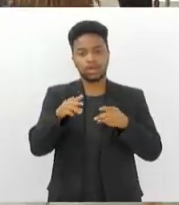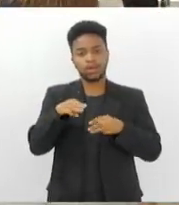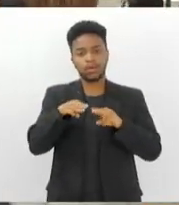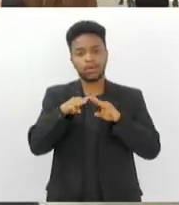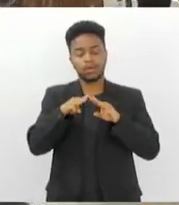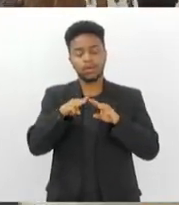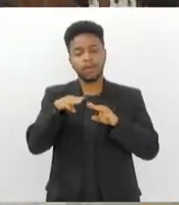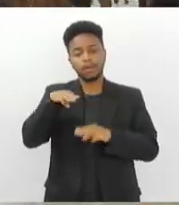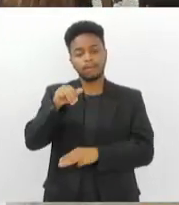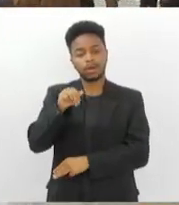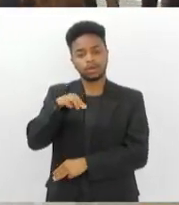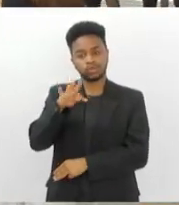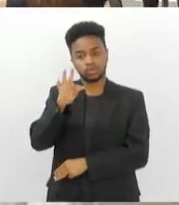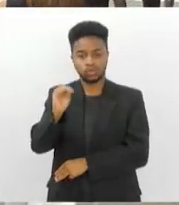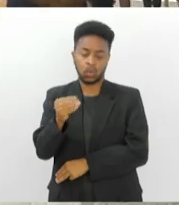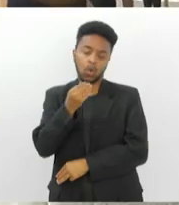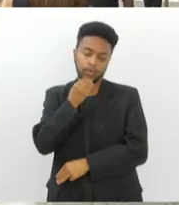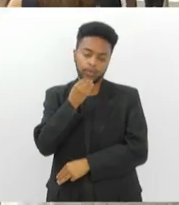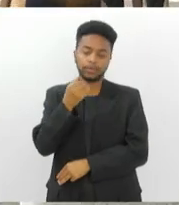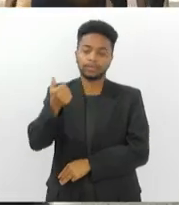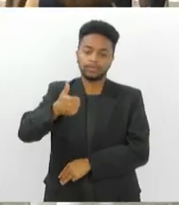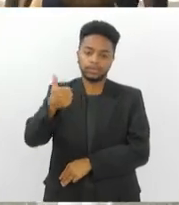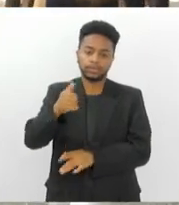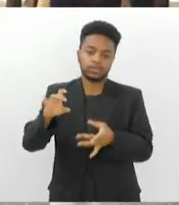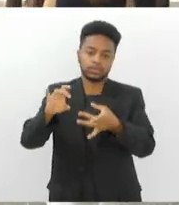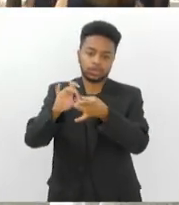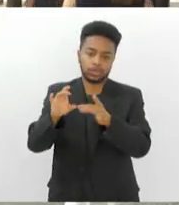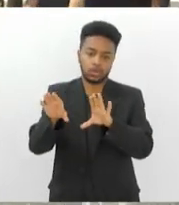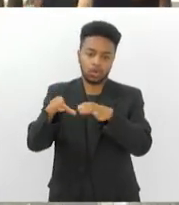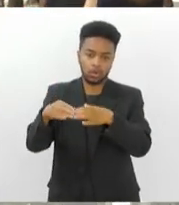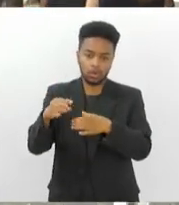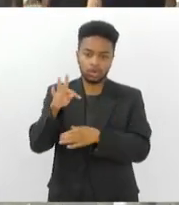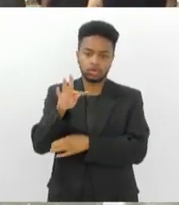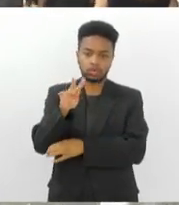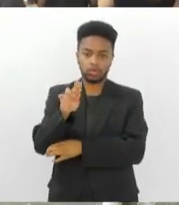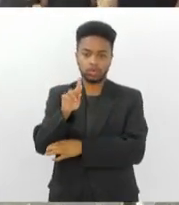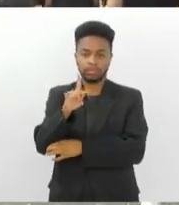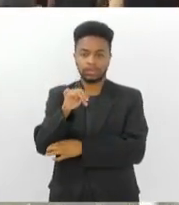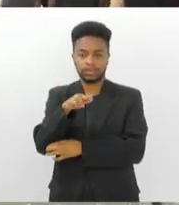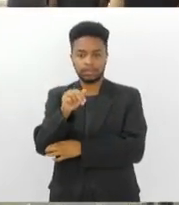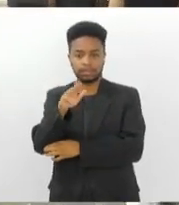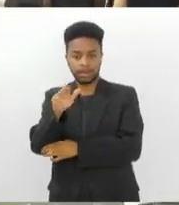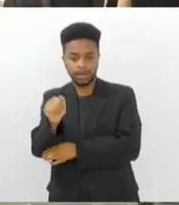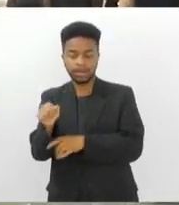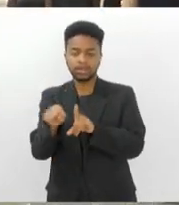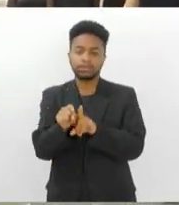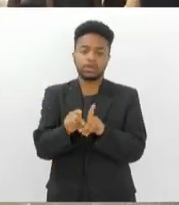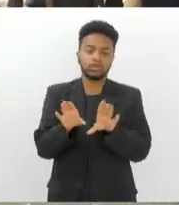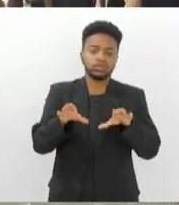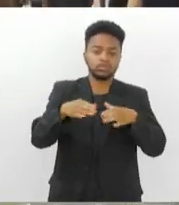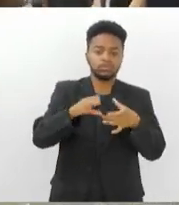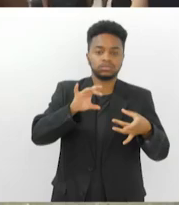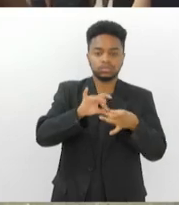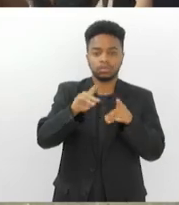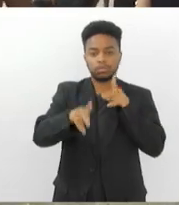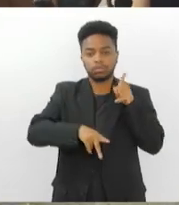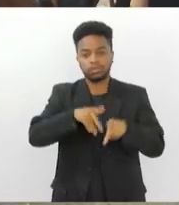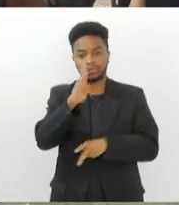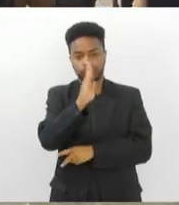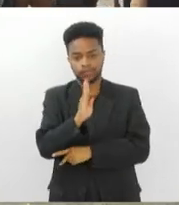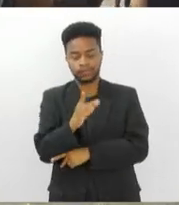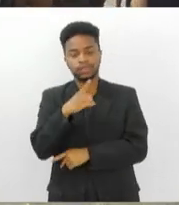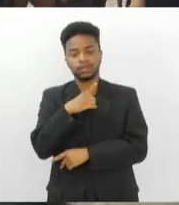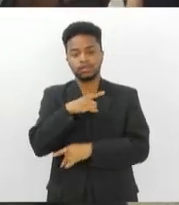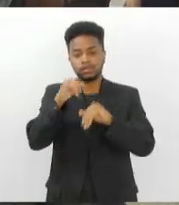Tupinambá, é claro, em primeira linha dos Tupinambás, mas é de todos os brasileiros. E foi uma vitória muito bacana. Já tem campanha, inclusive, para